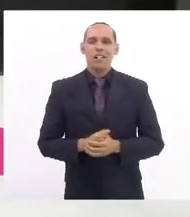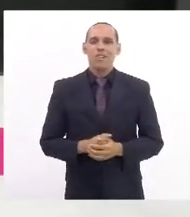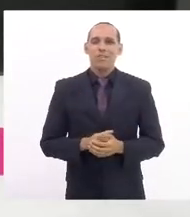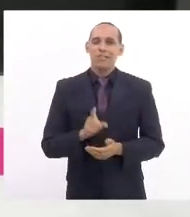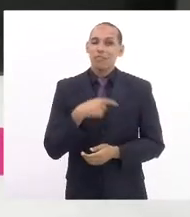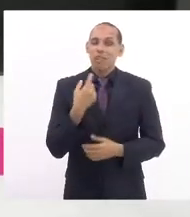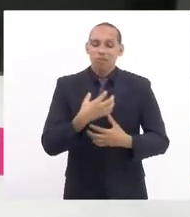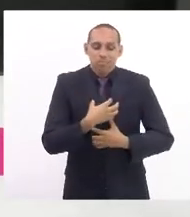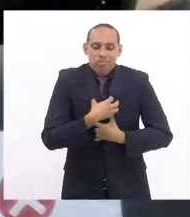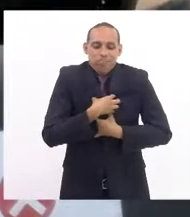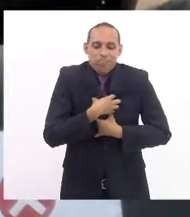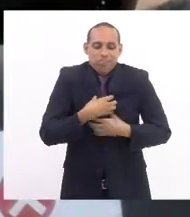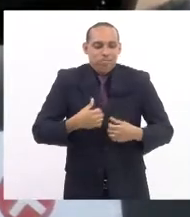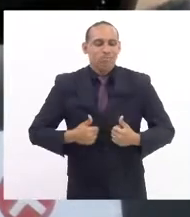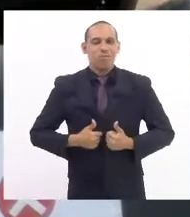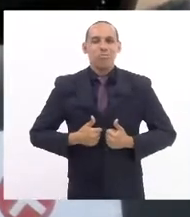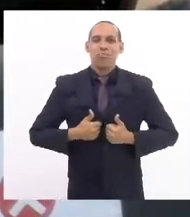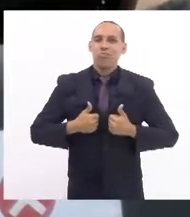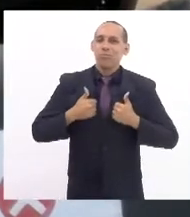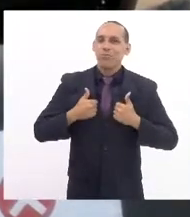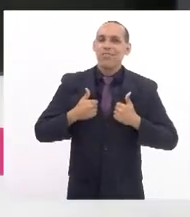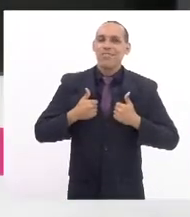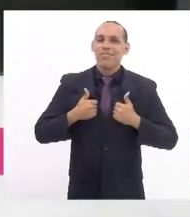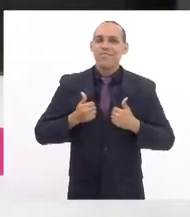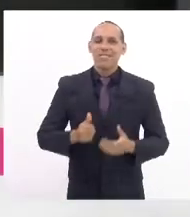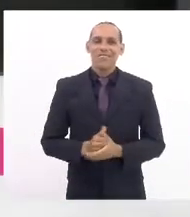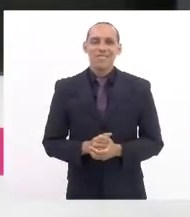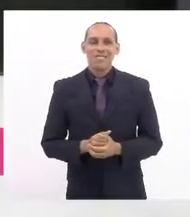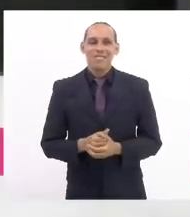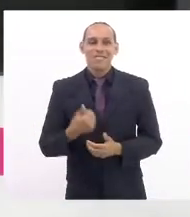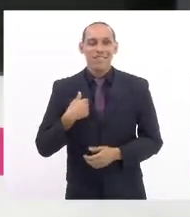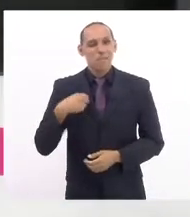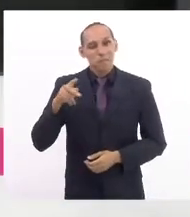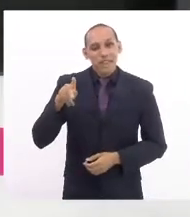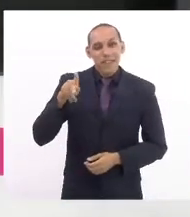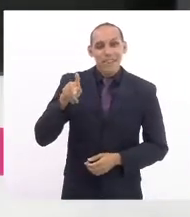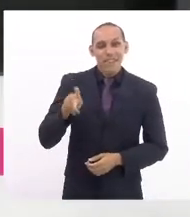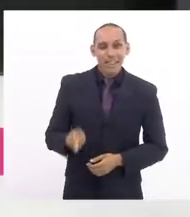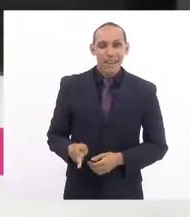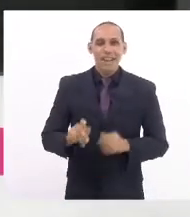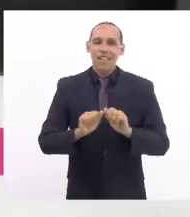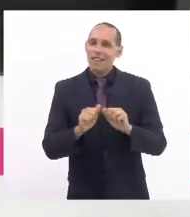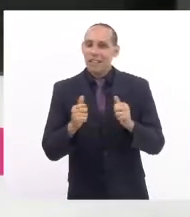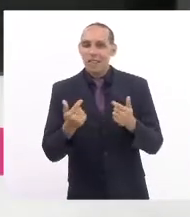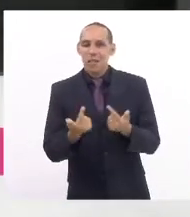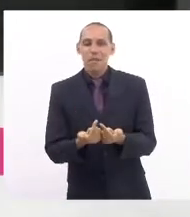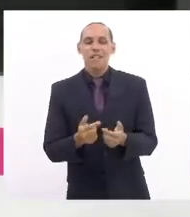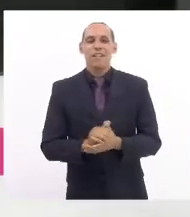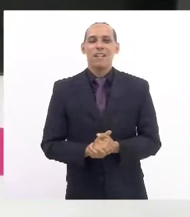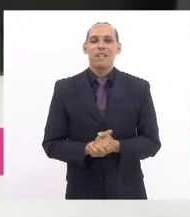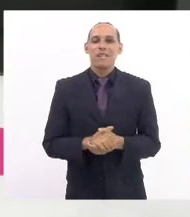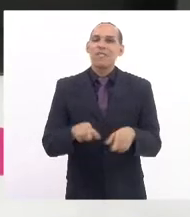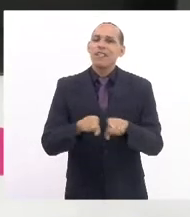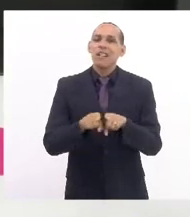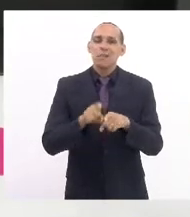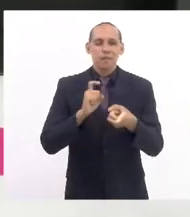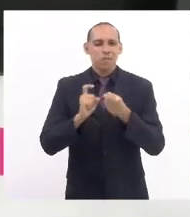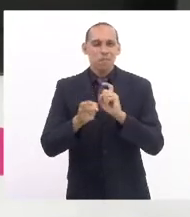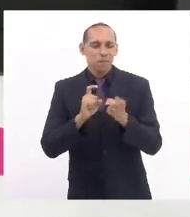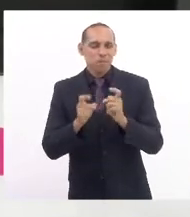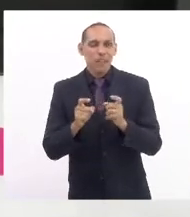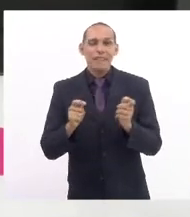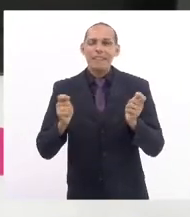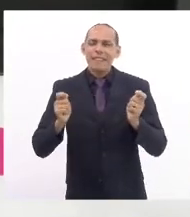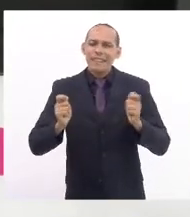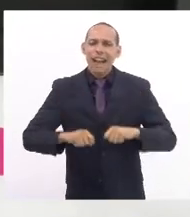se sente muito orgulhoso como presidente em exercício da Assembleia, como presidente dessa sessão, em poder